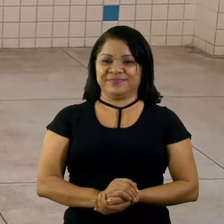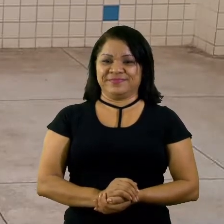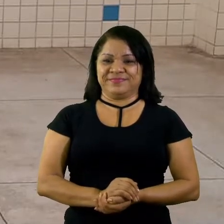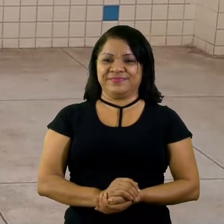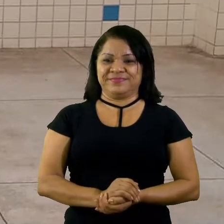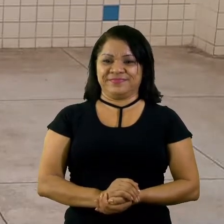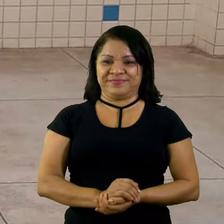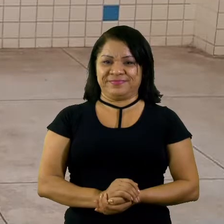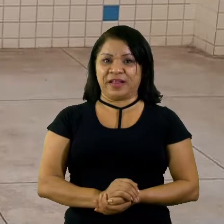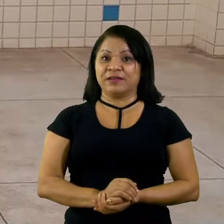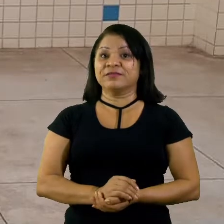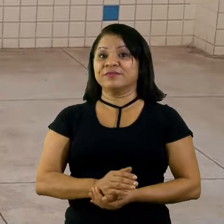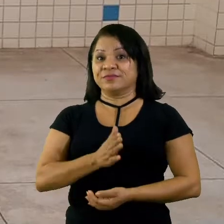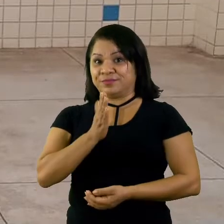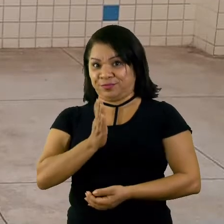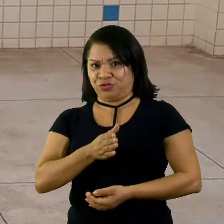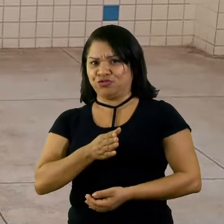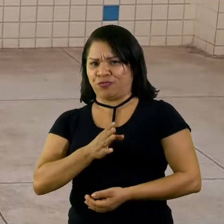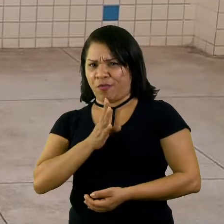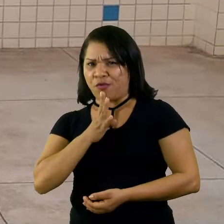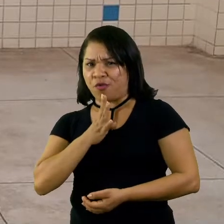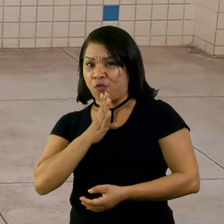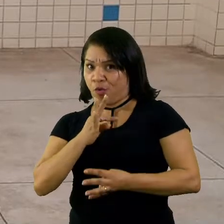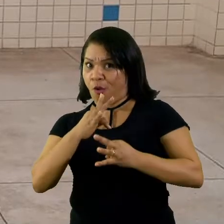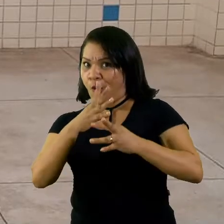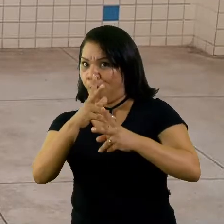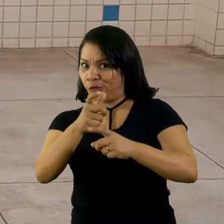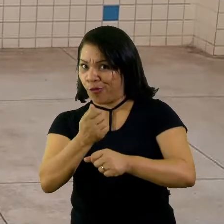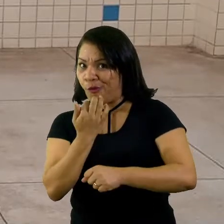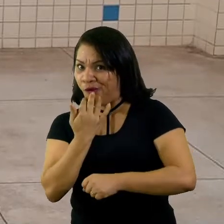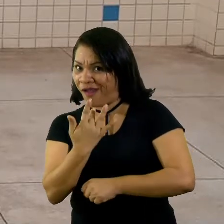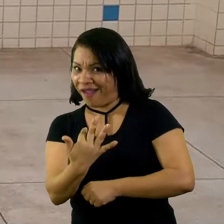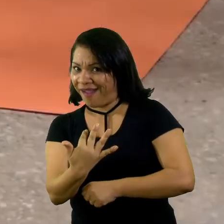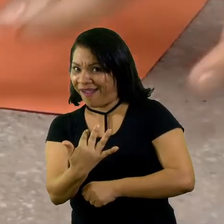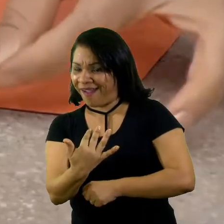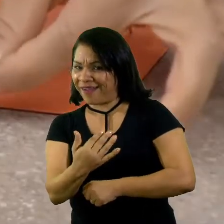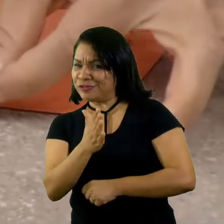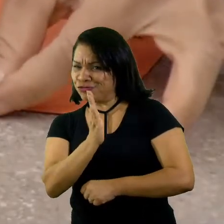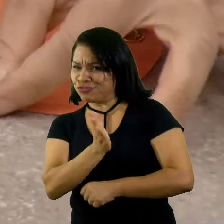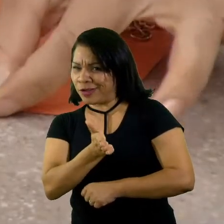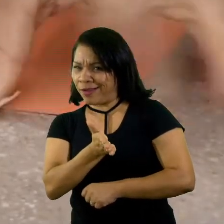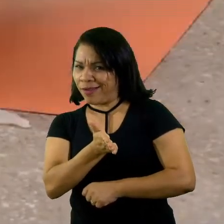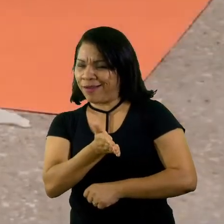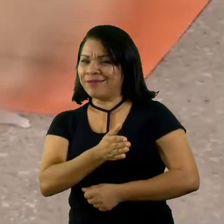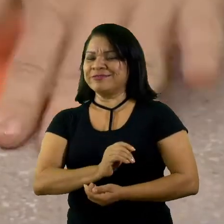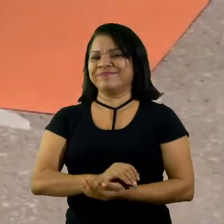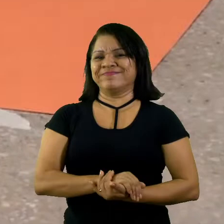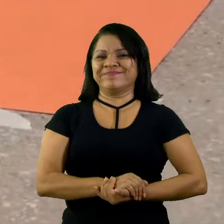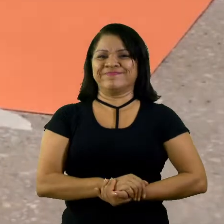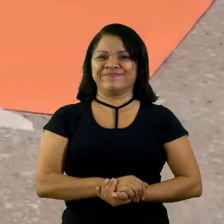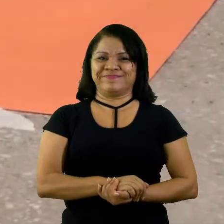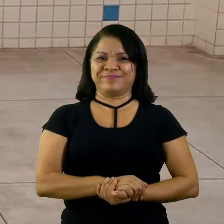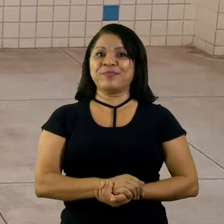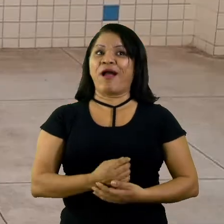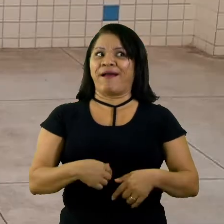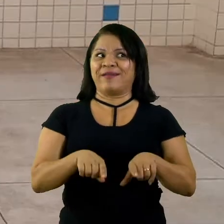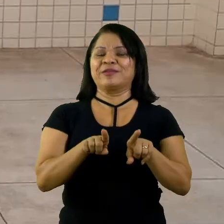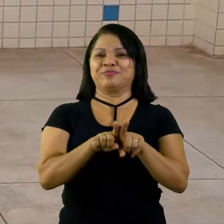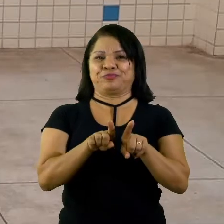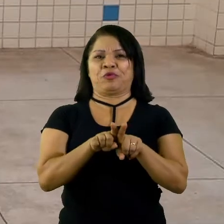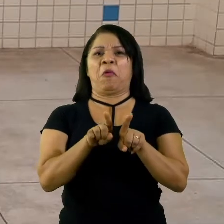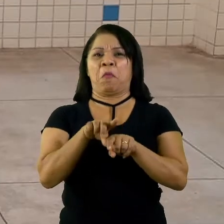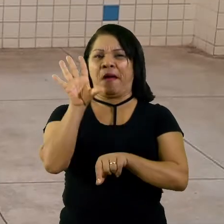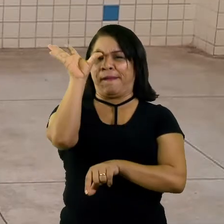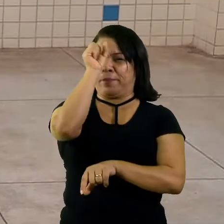Você já conhece todas as cores? Já? Ah, eu também. Eu aprendi todas